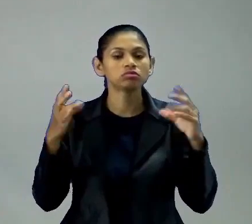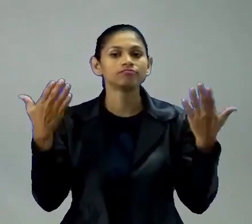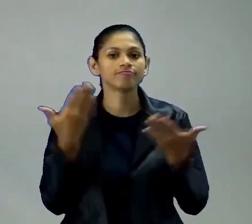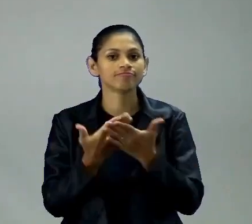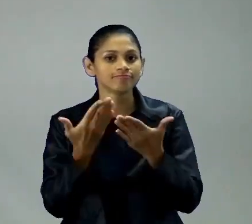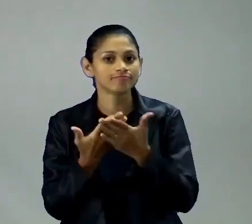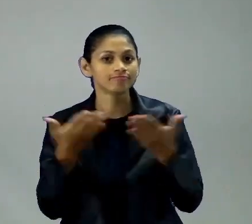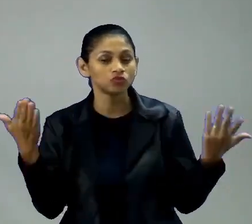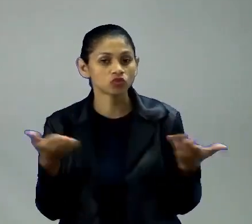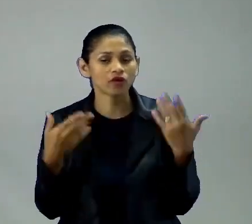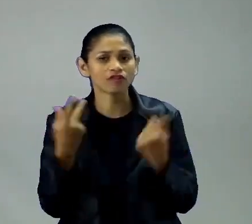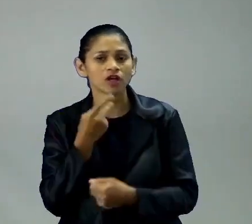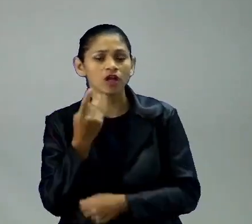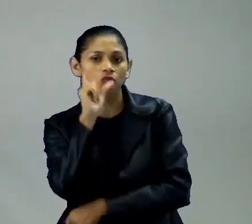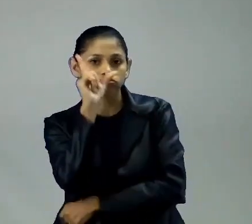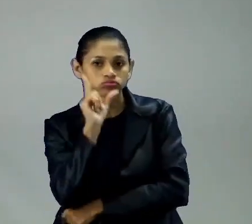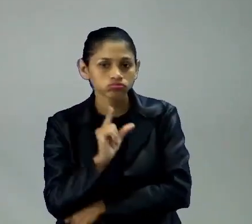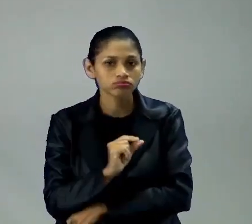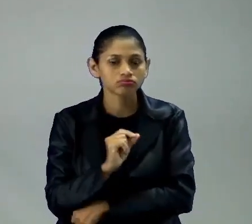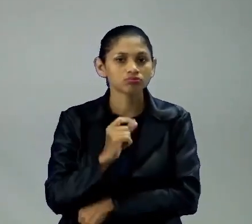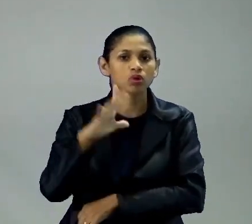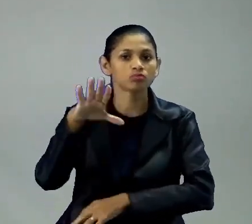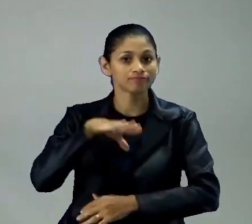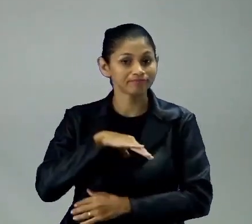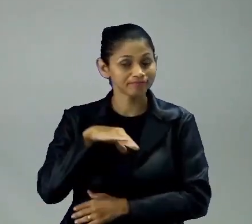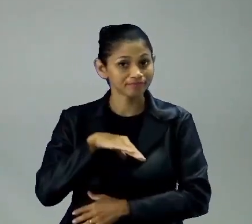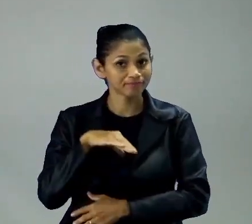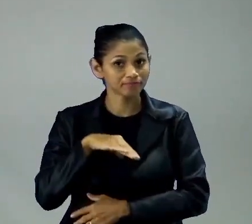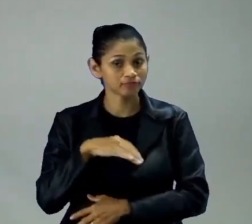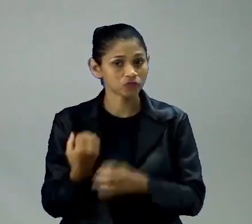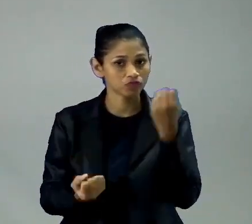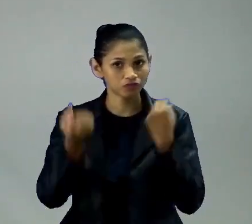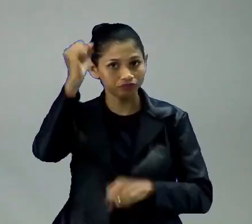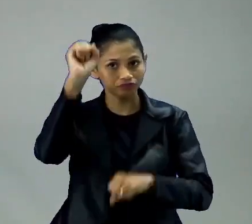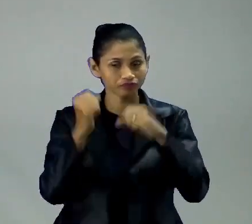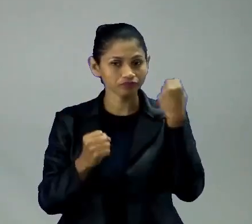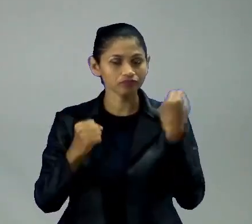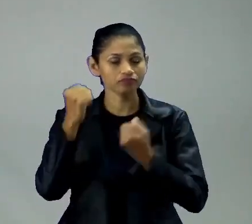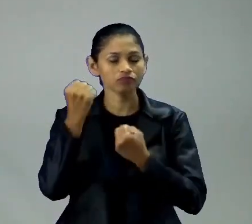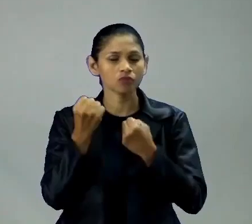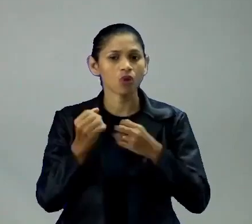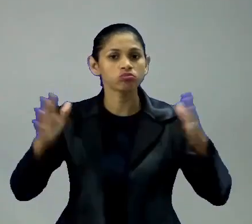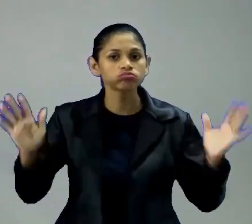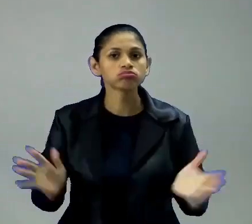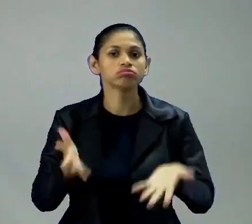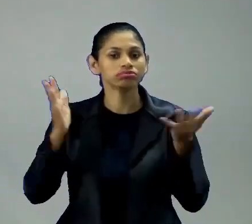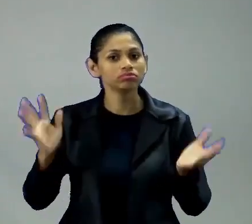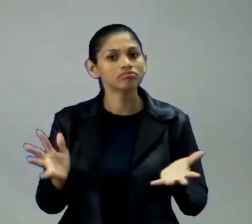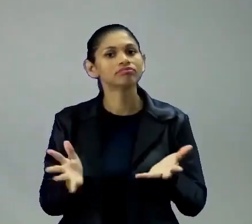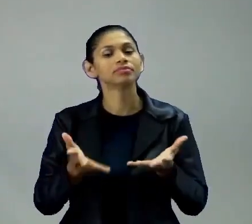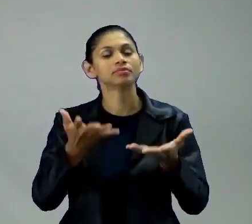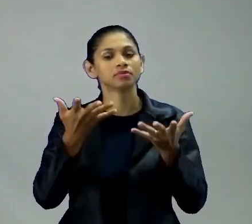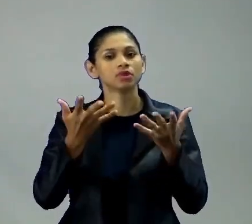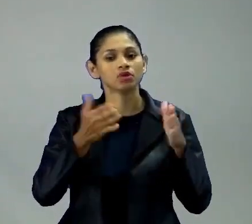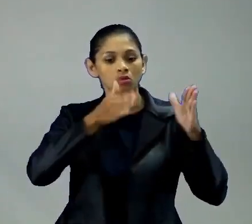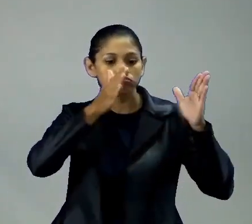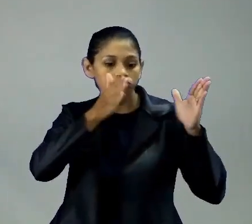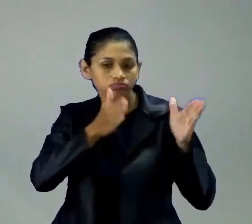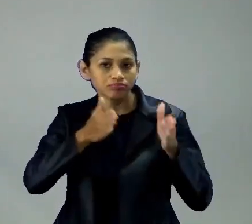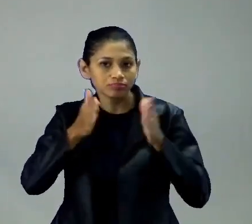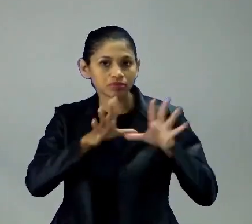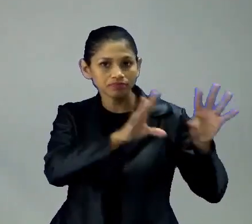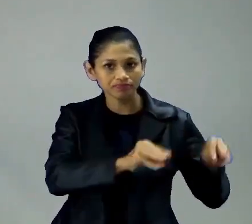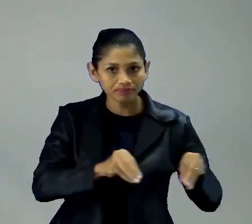falar um pouco, conhecer um pouco sobre a urbanização e a industrialização como indutoras dos processos